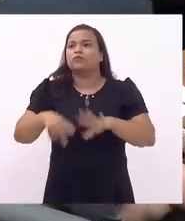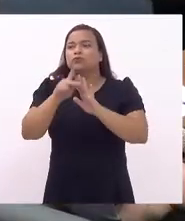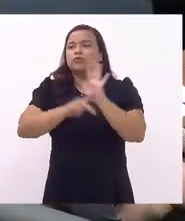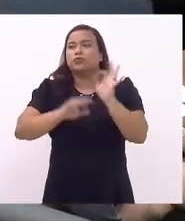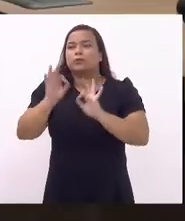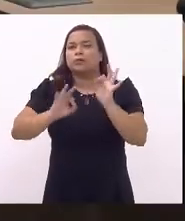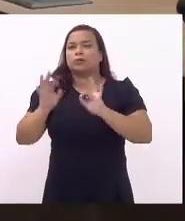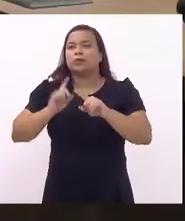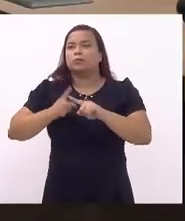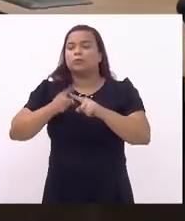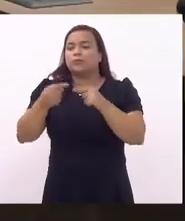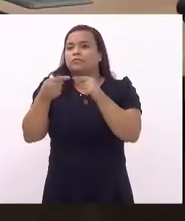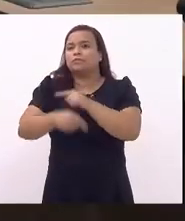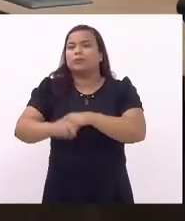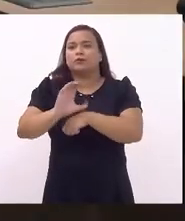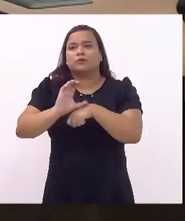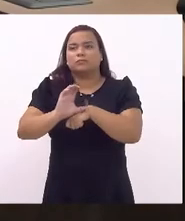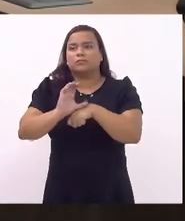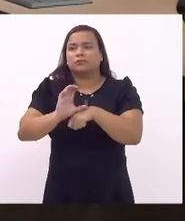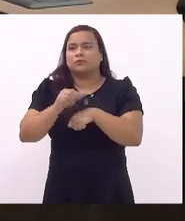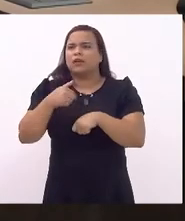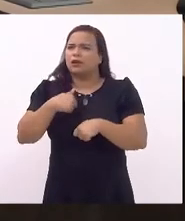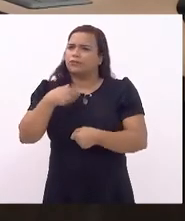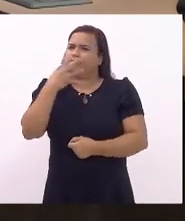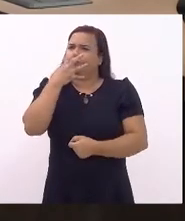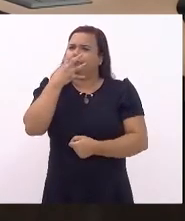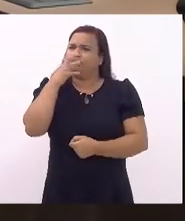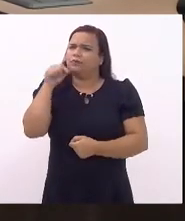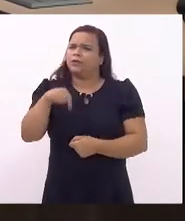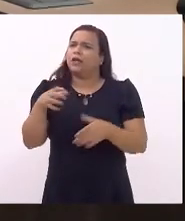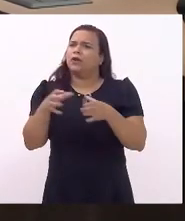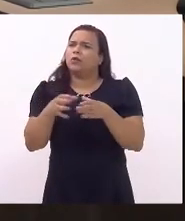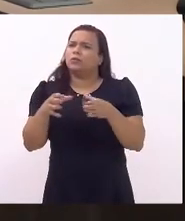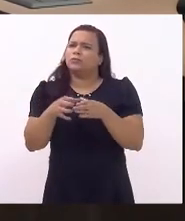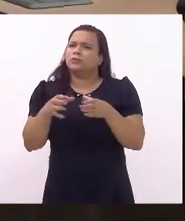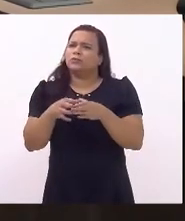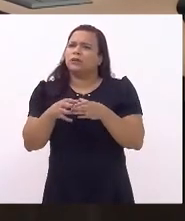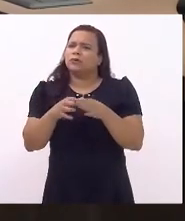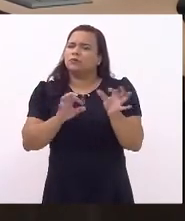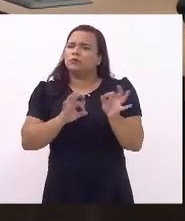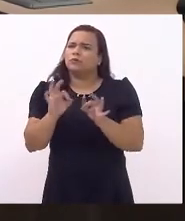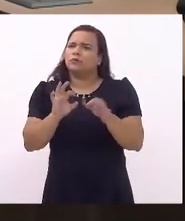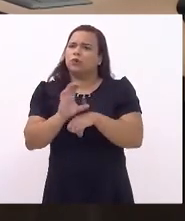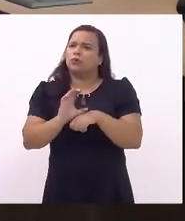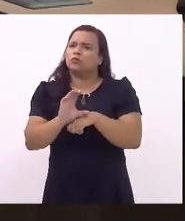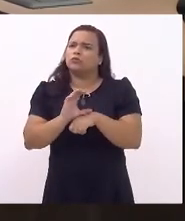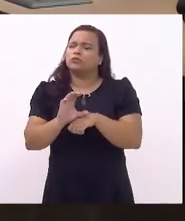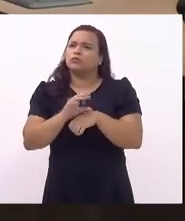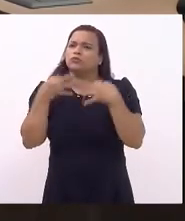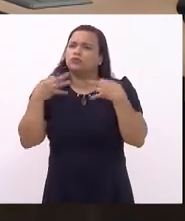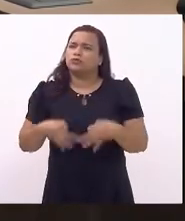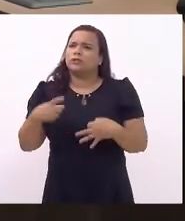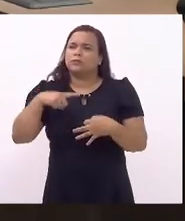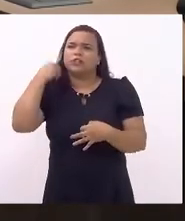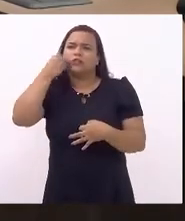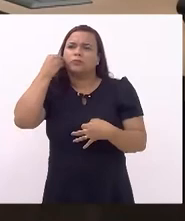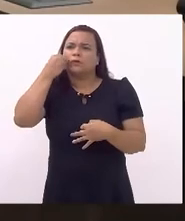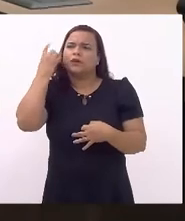inconstitucional. Eu me admiro muito que a Comissão de Constituição e Justiça, com tantos nobres deputados experientes,